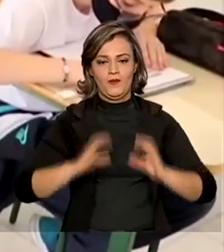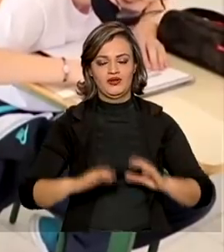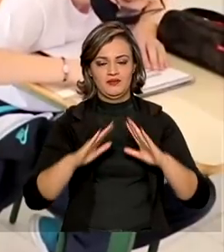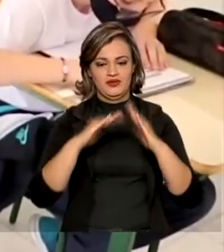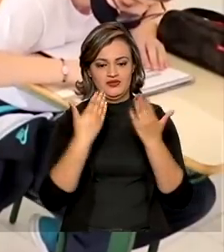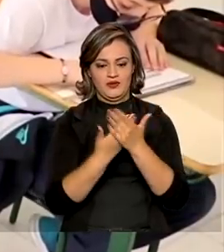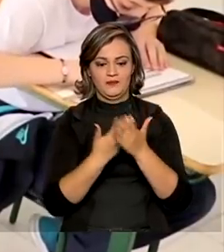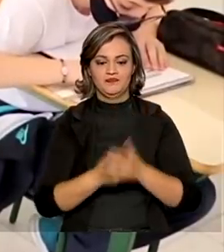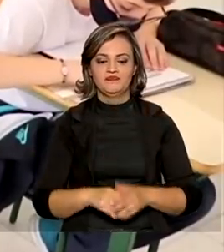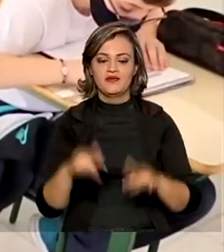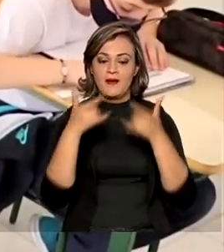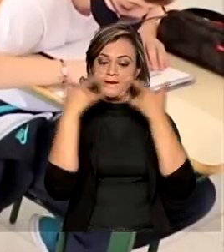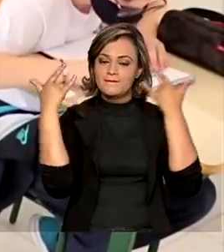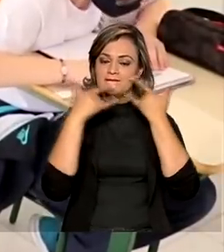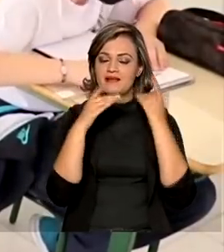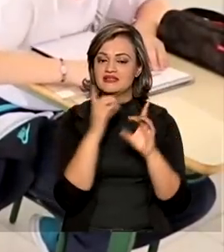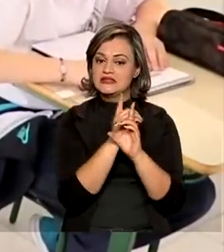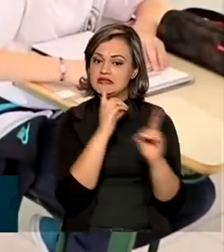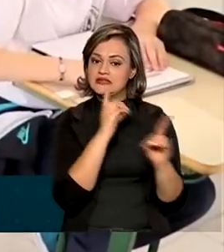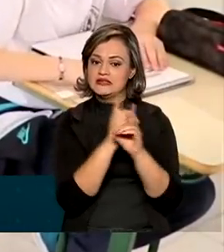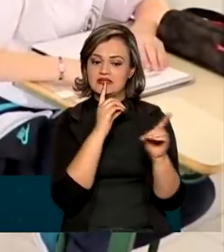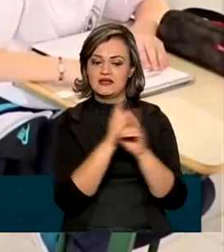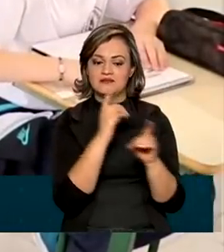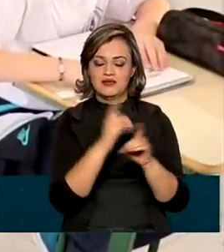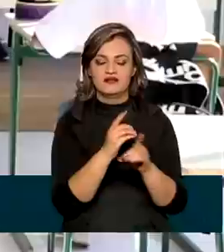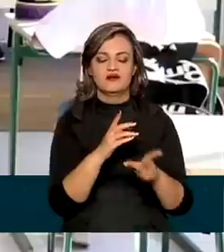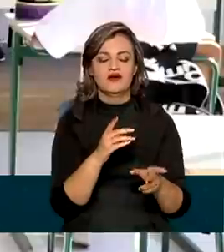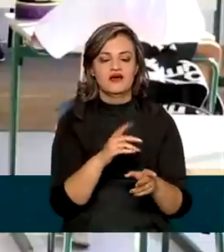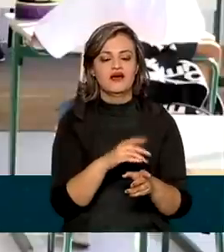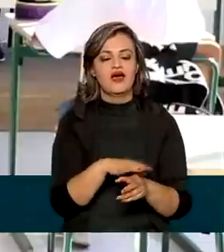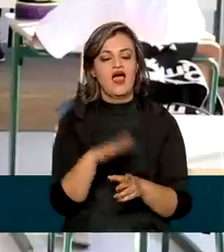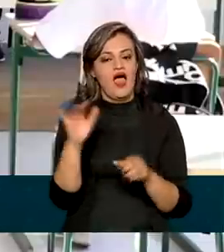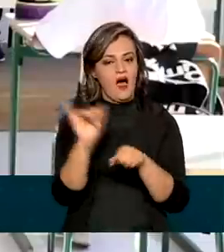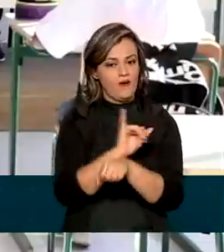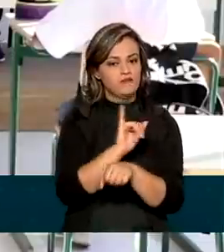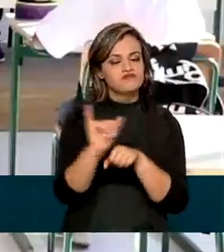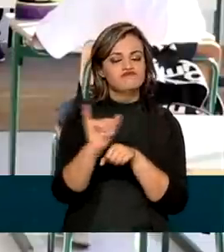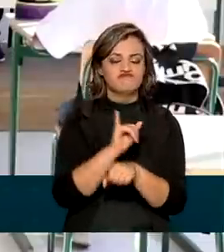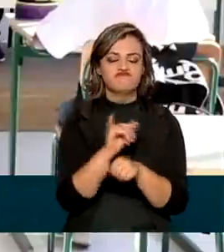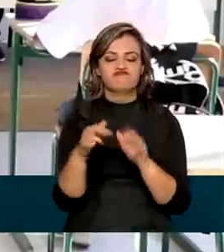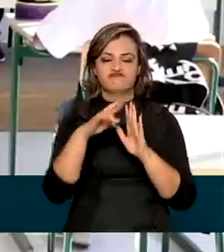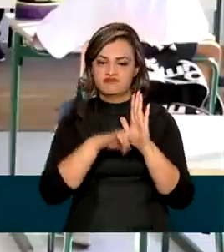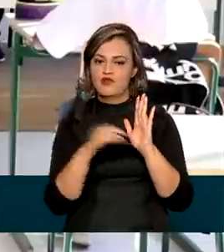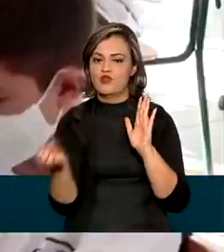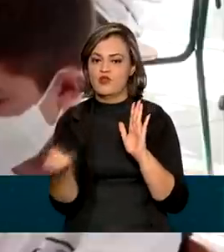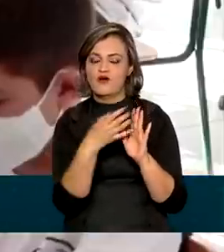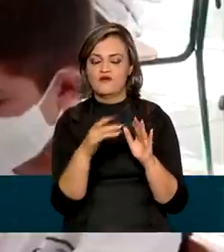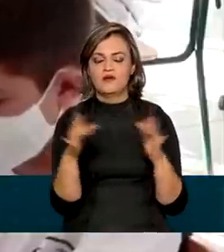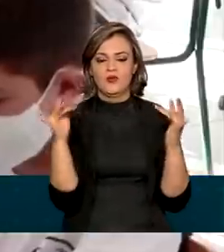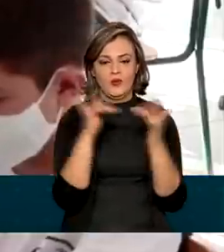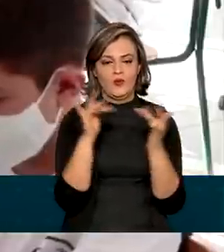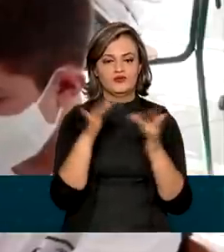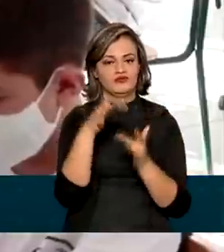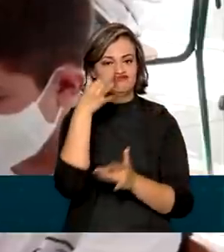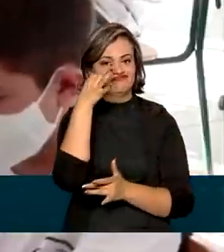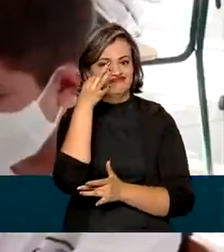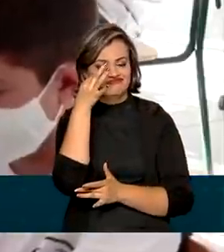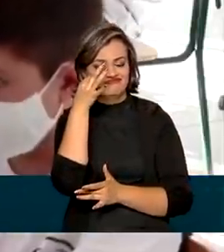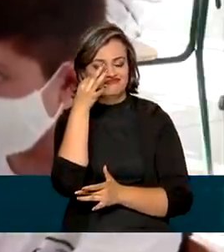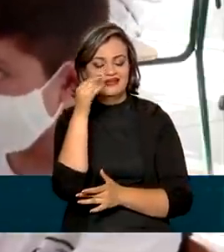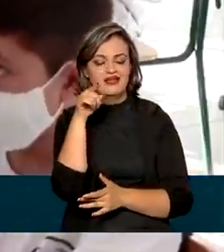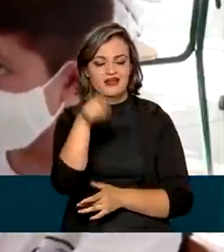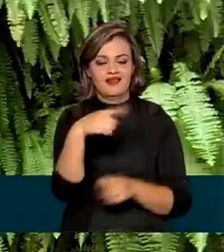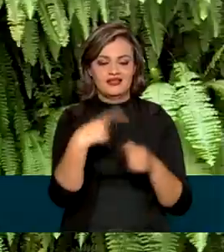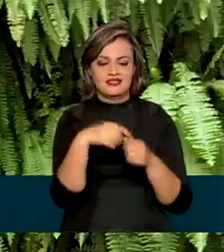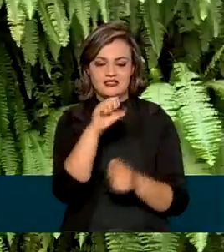O uso de máscaras e o distanciamento entre as carteiras são algumas das novas regras para o convívio na rede estadual de ensino de